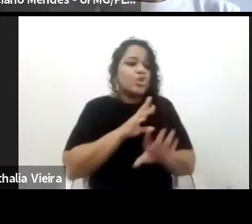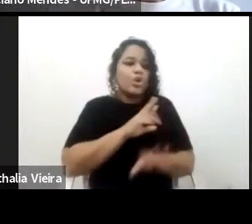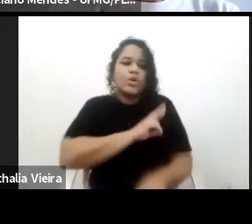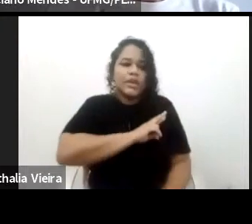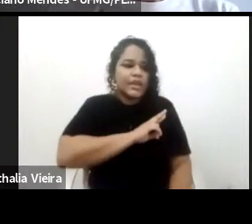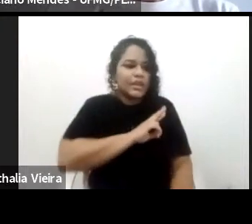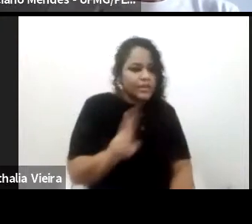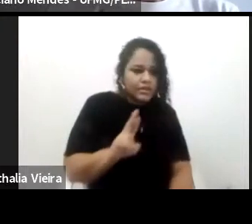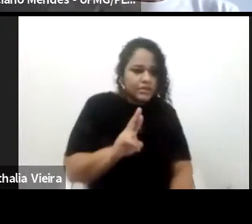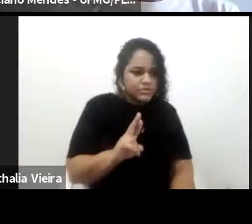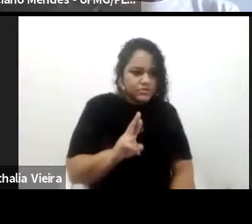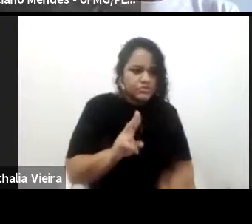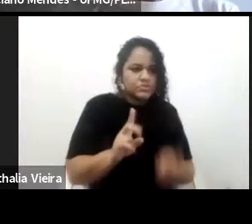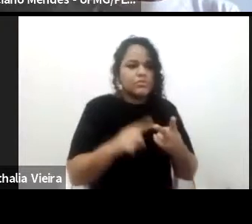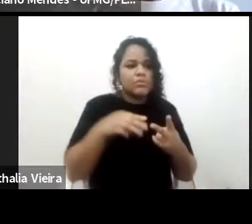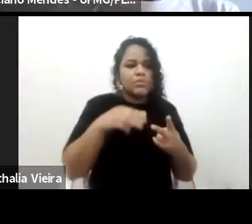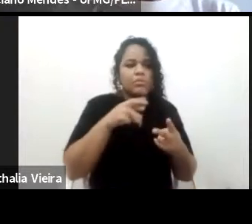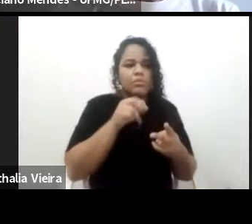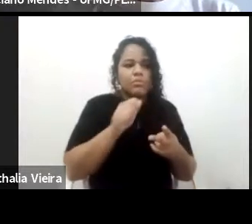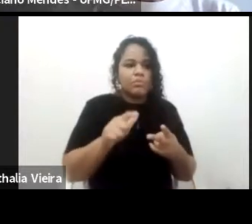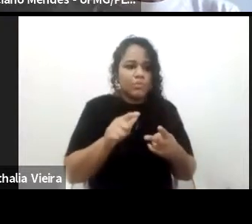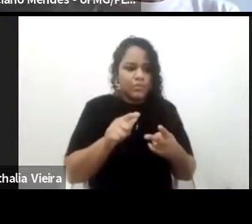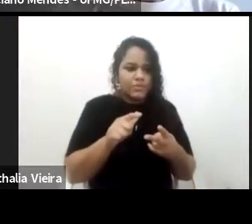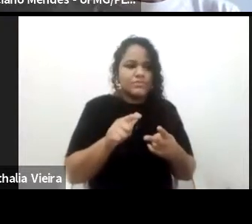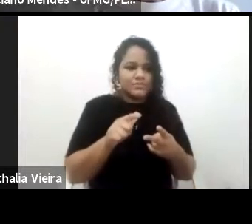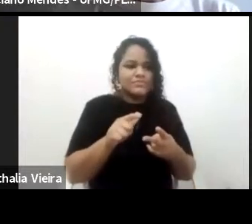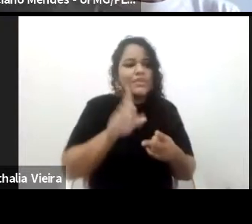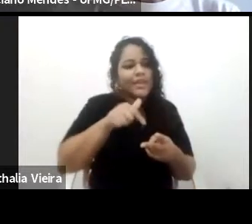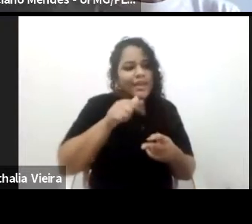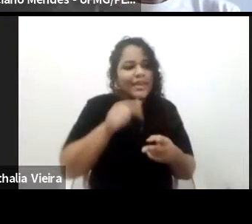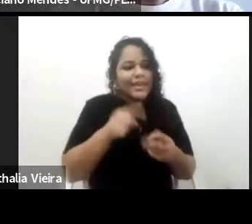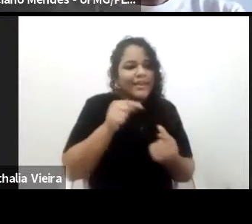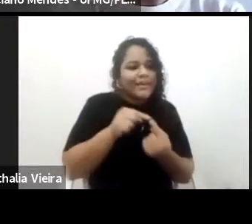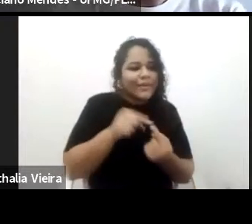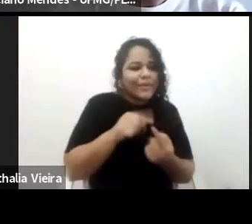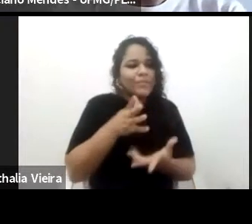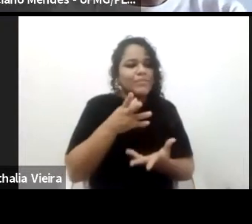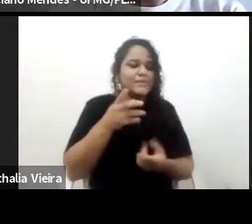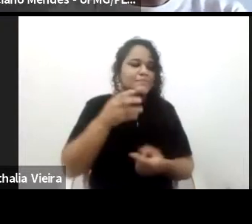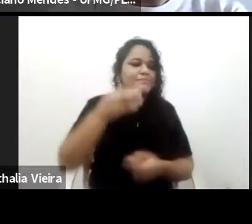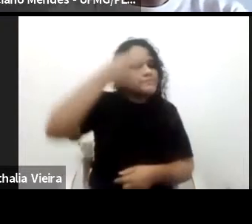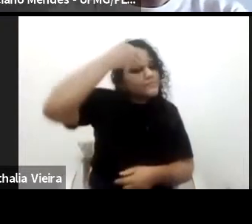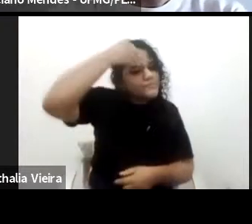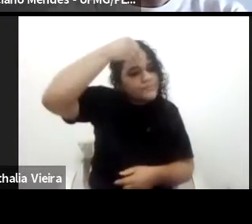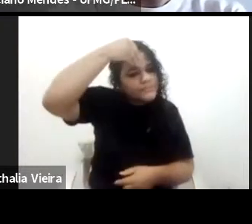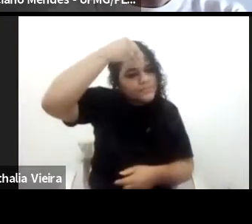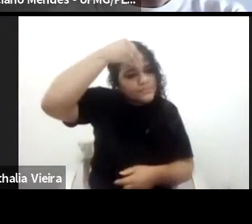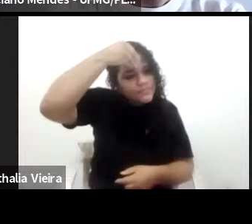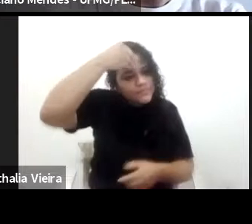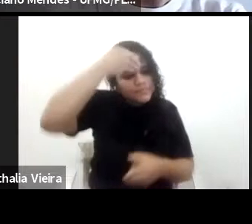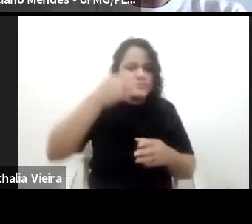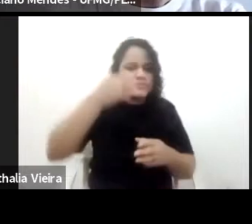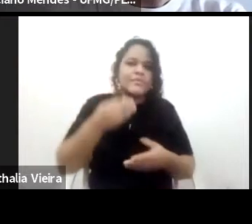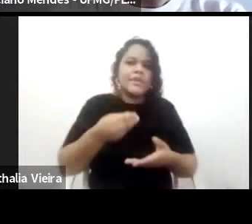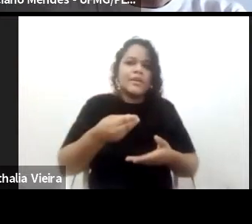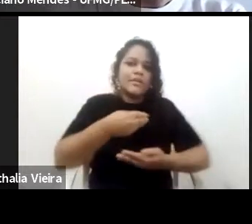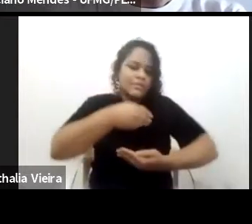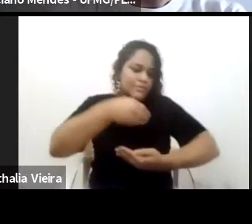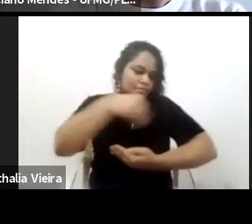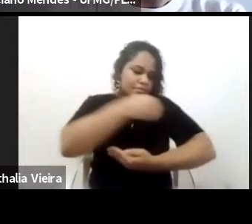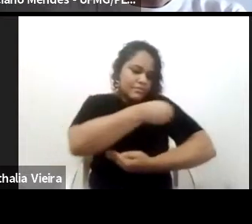e que requer, lógico, o batismo e, em alguns momentos, de missa para esses